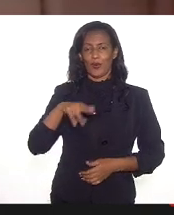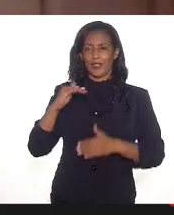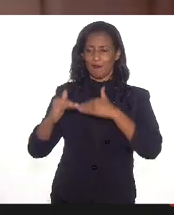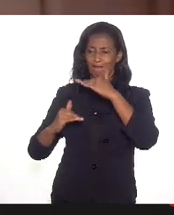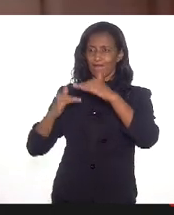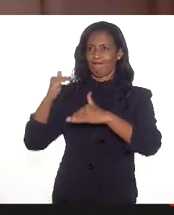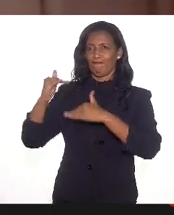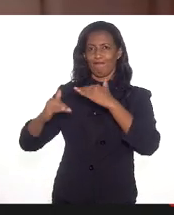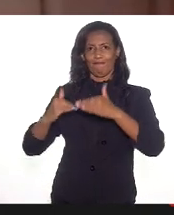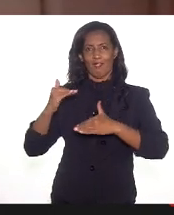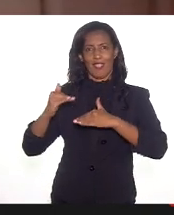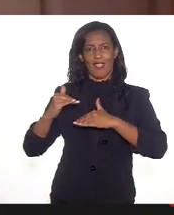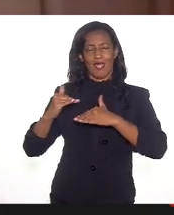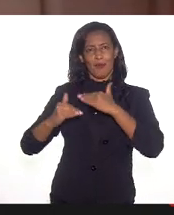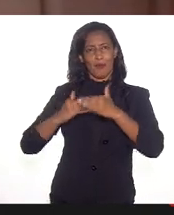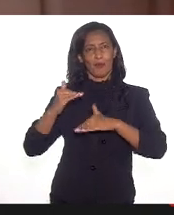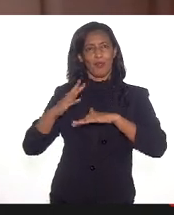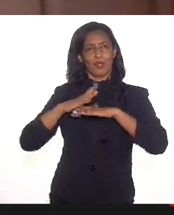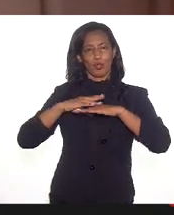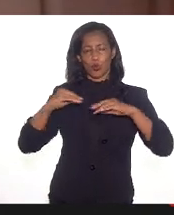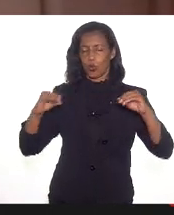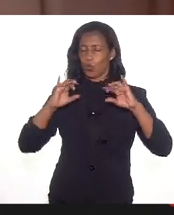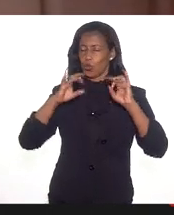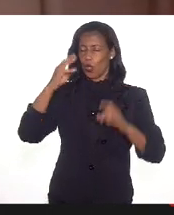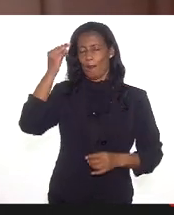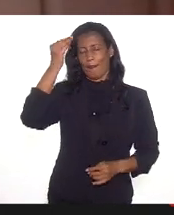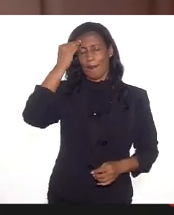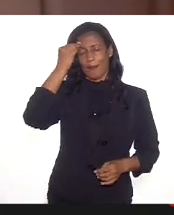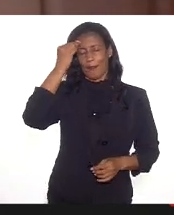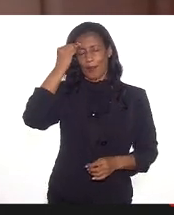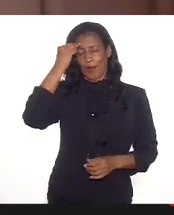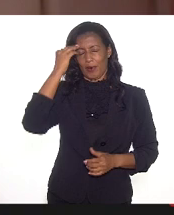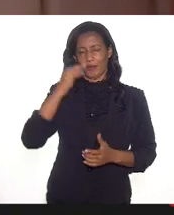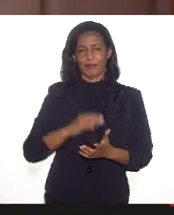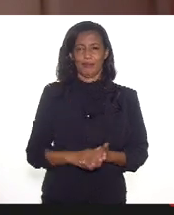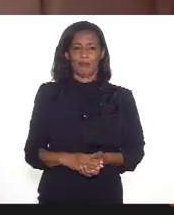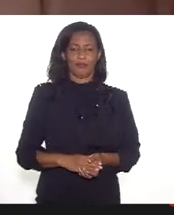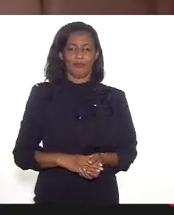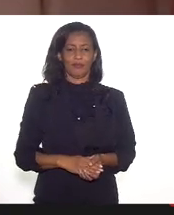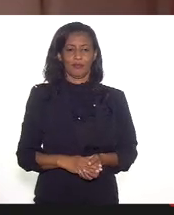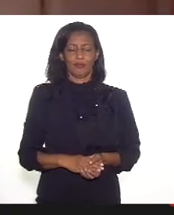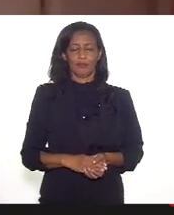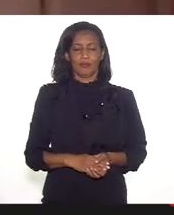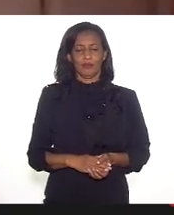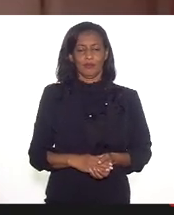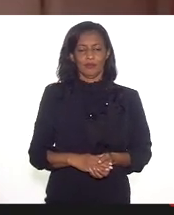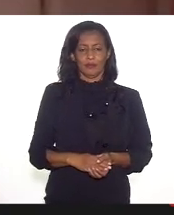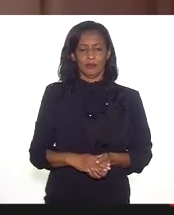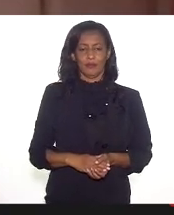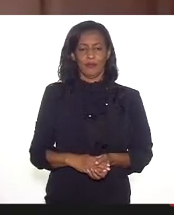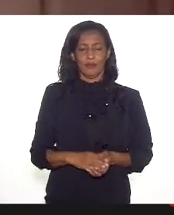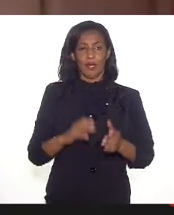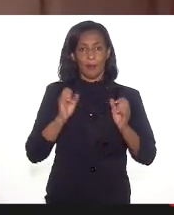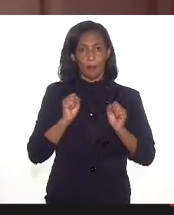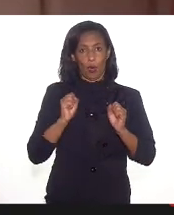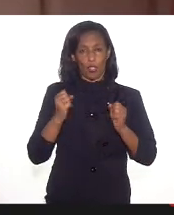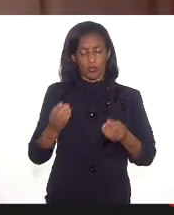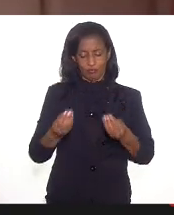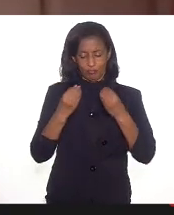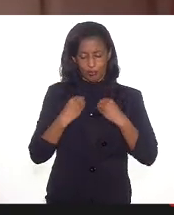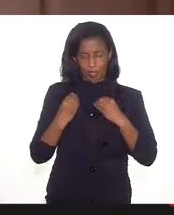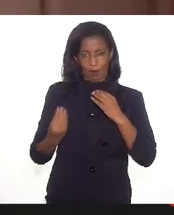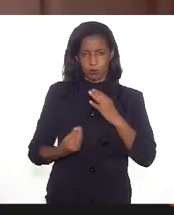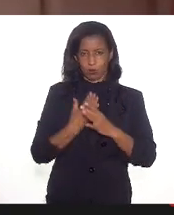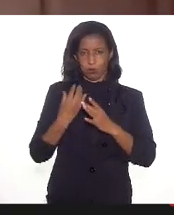processo de cura e só a memória, o registro dela e a veiculação dela pode produzir essa cura. Então,